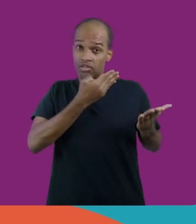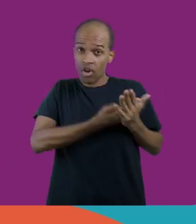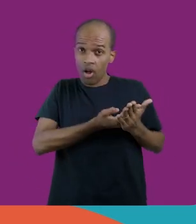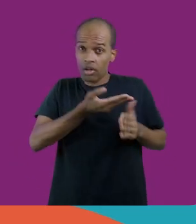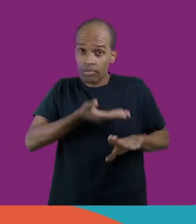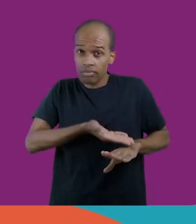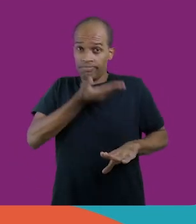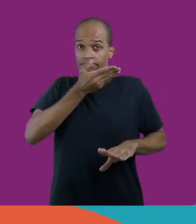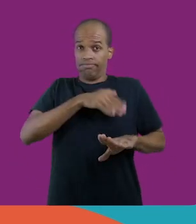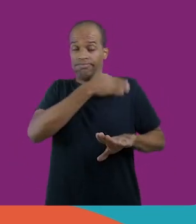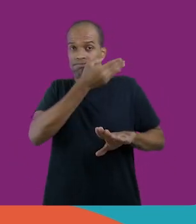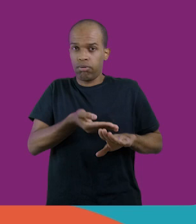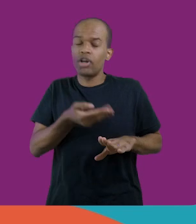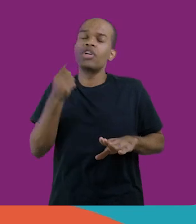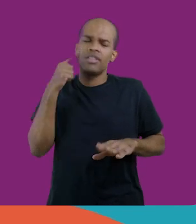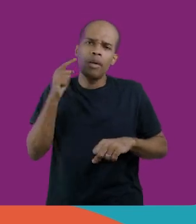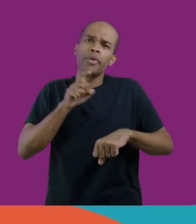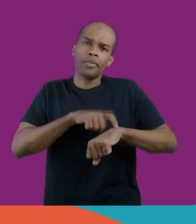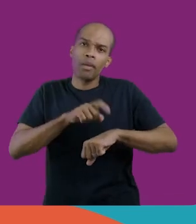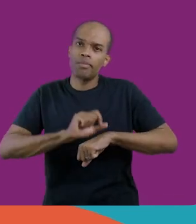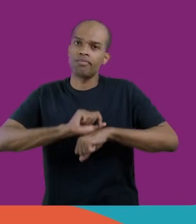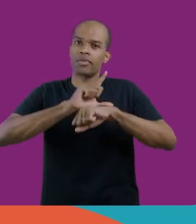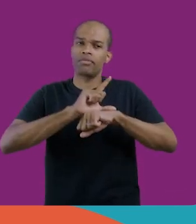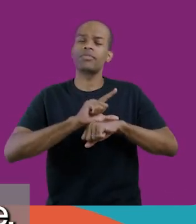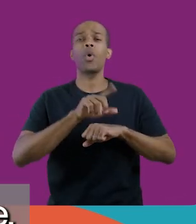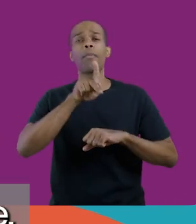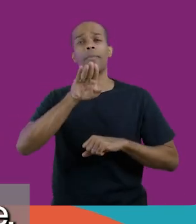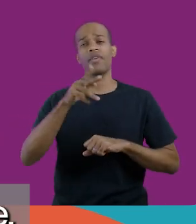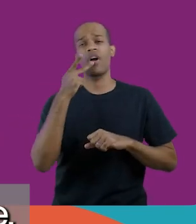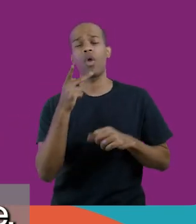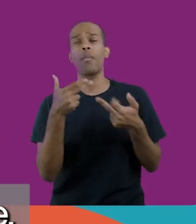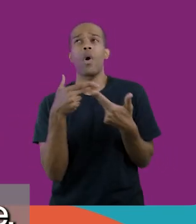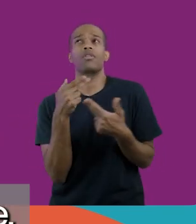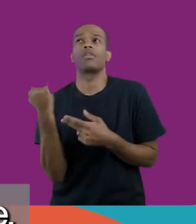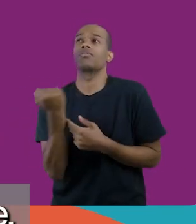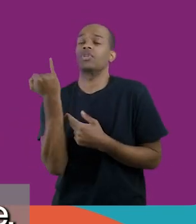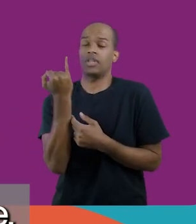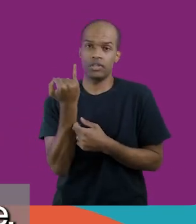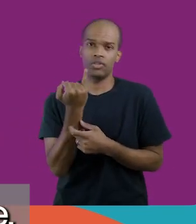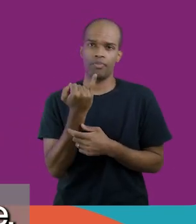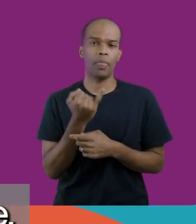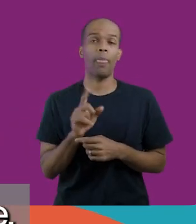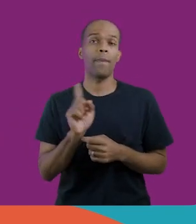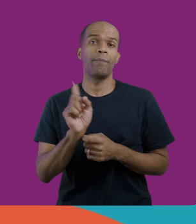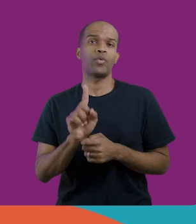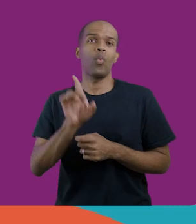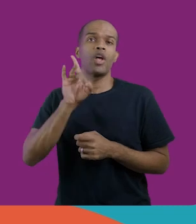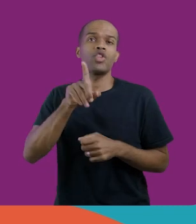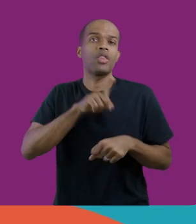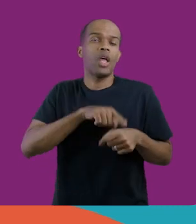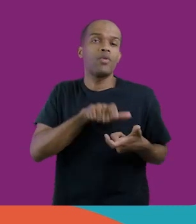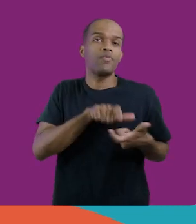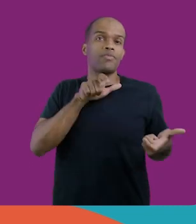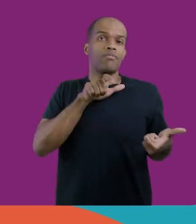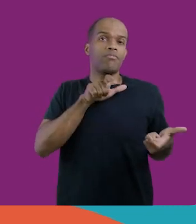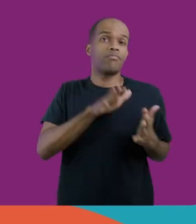integral, além de ampliar o tempo, na fala do PB foi ótimo, porque ele falou algo muito importante. Não